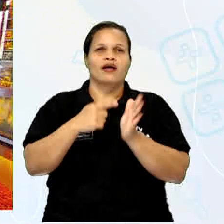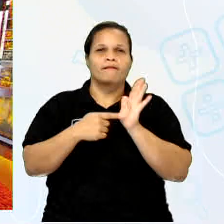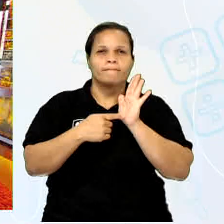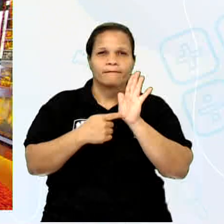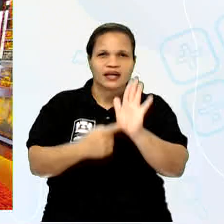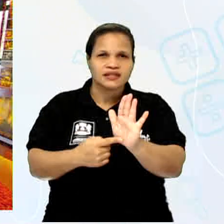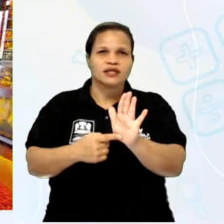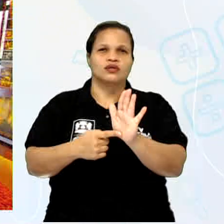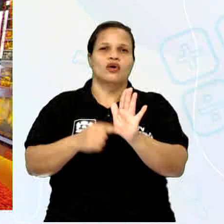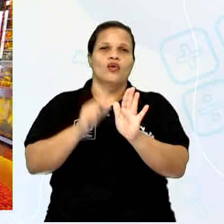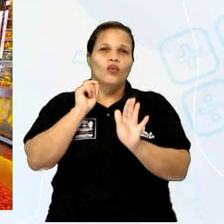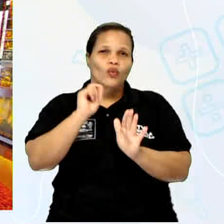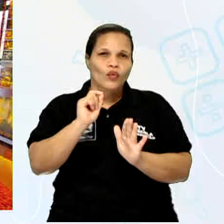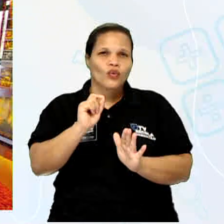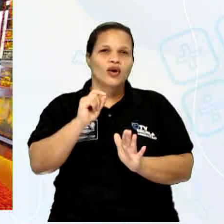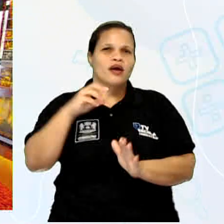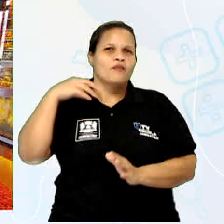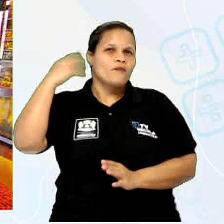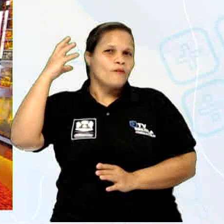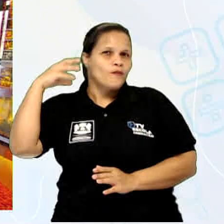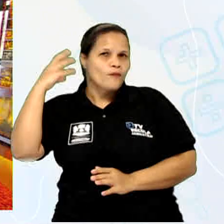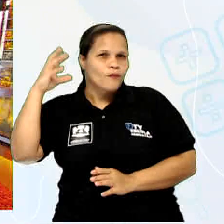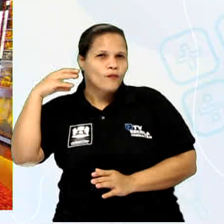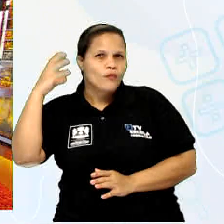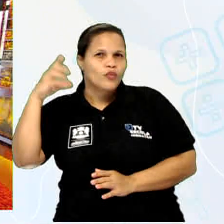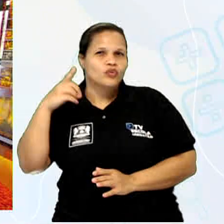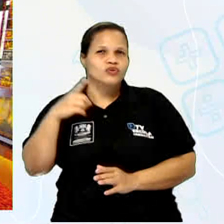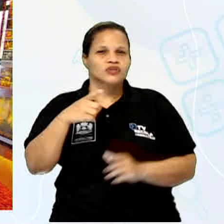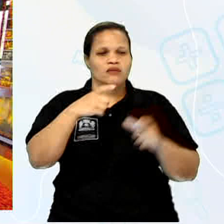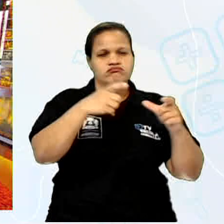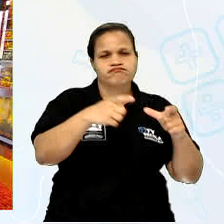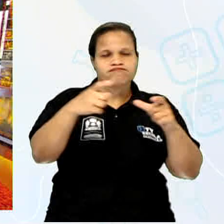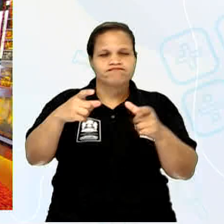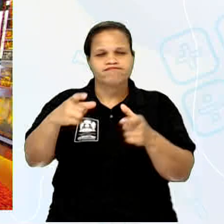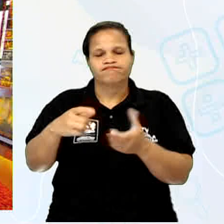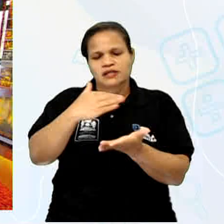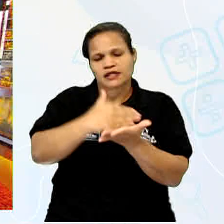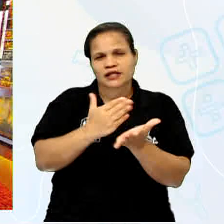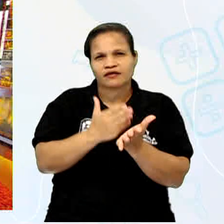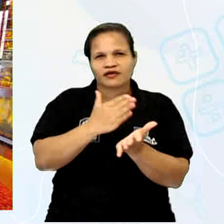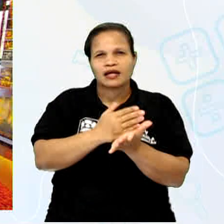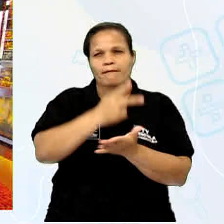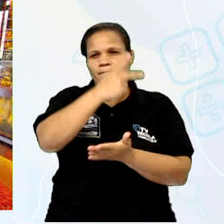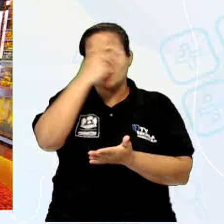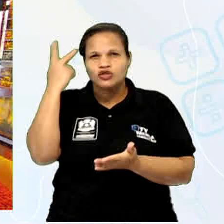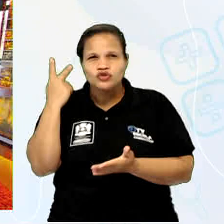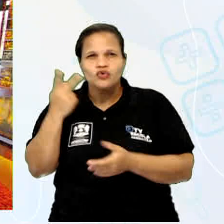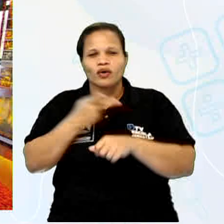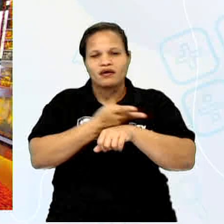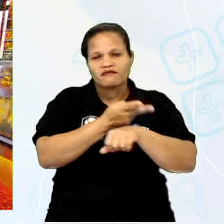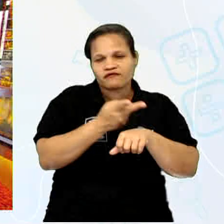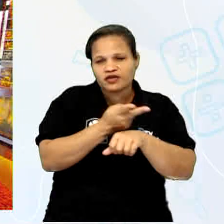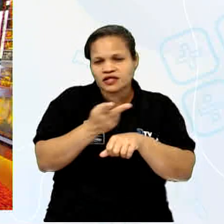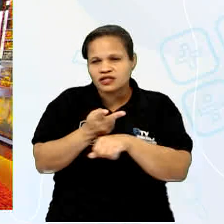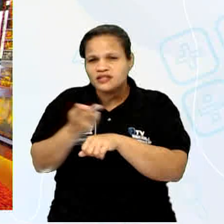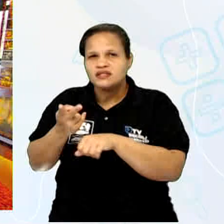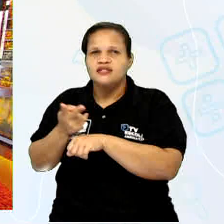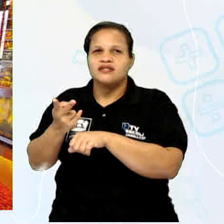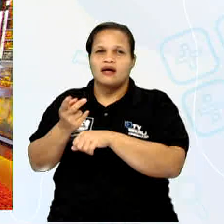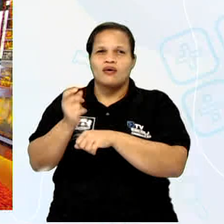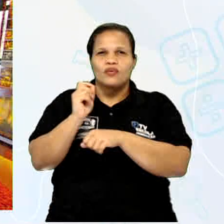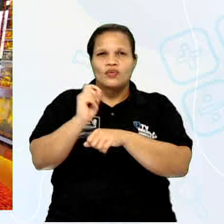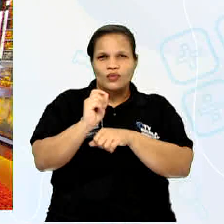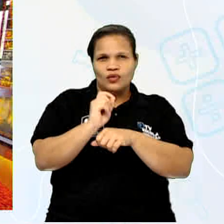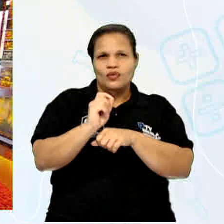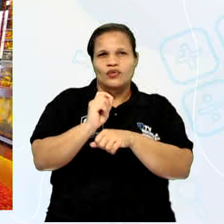regulares em quatro pavimentos de atividades, oferecendo aos visitantes a possibilidade de experimentar o